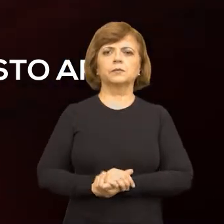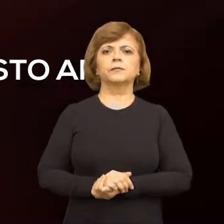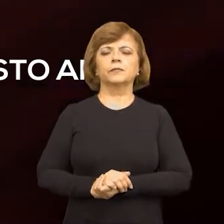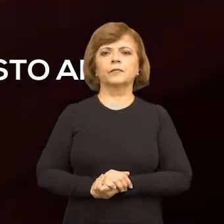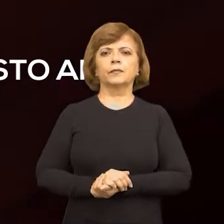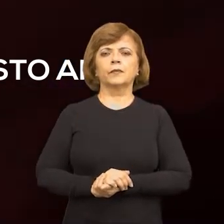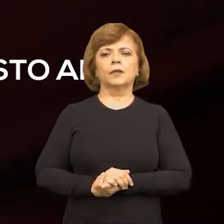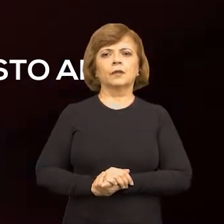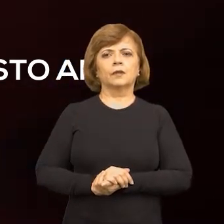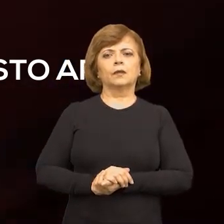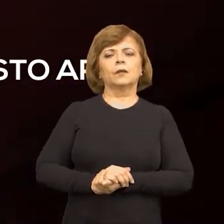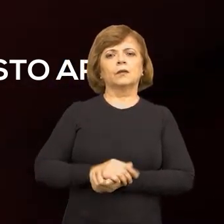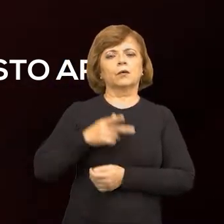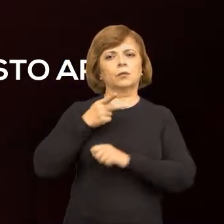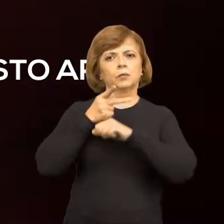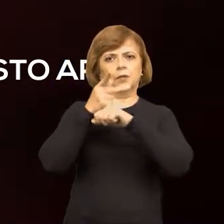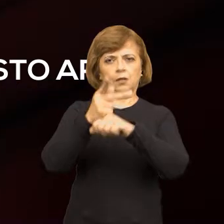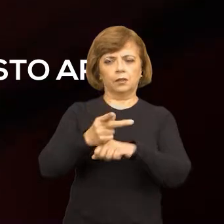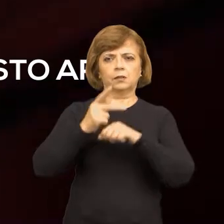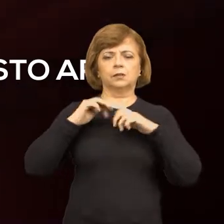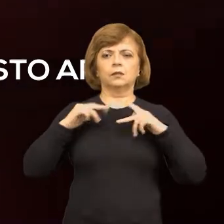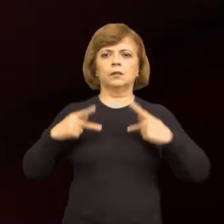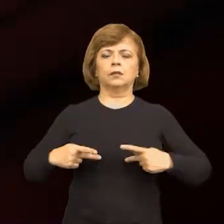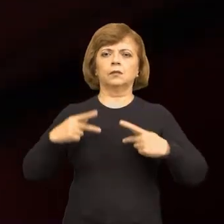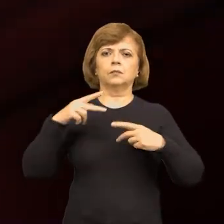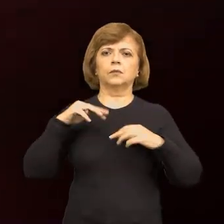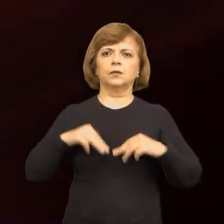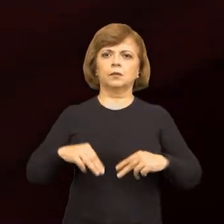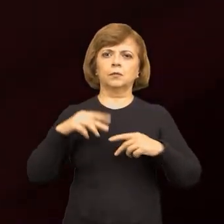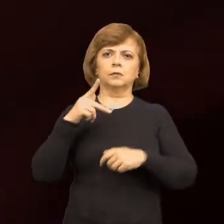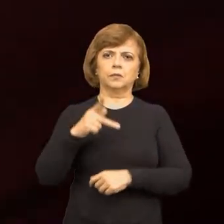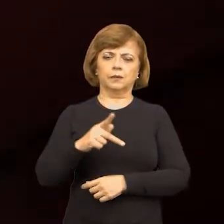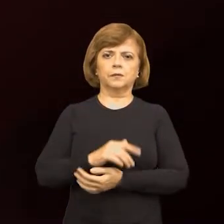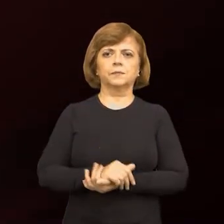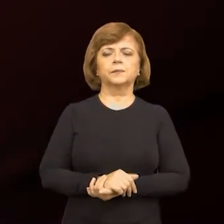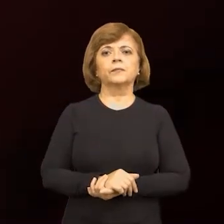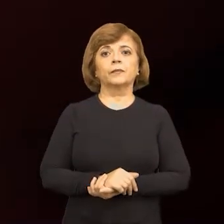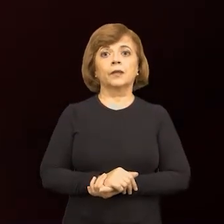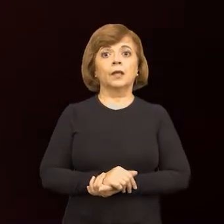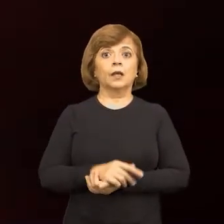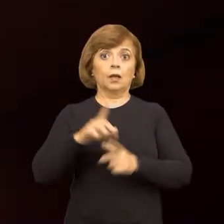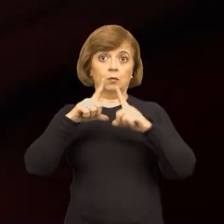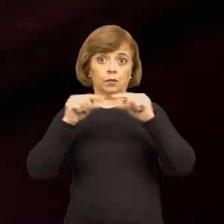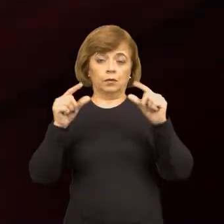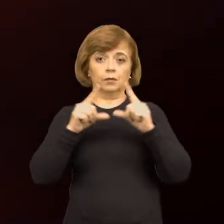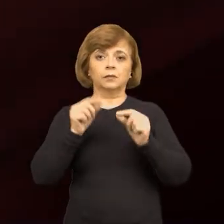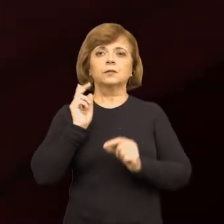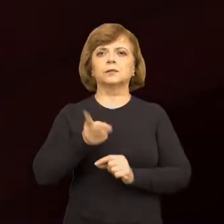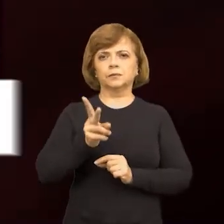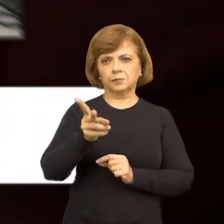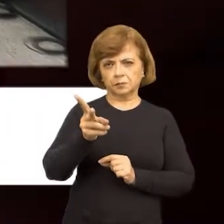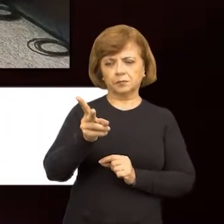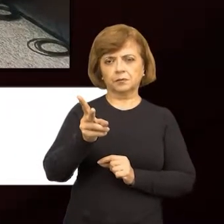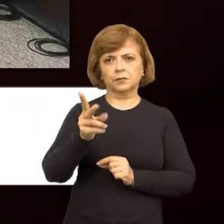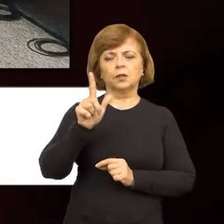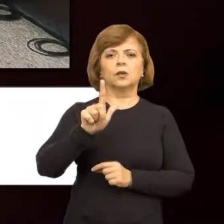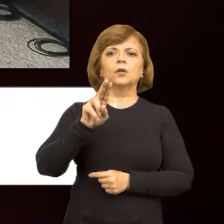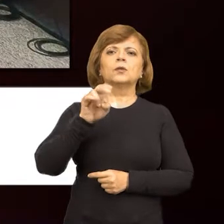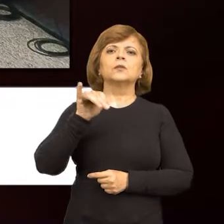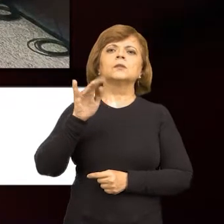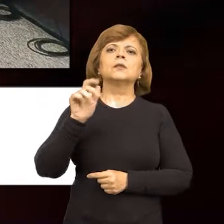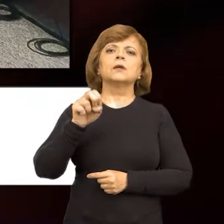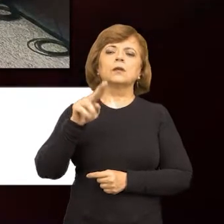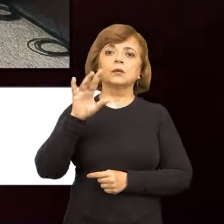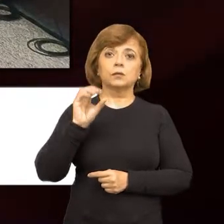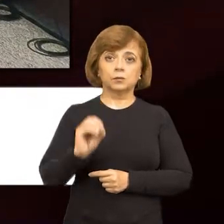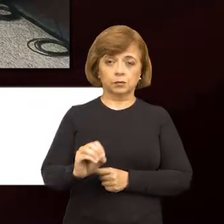Destacou o presidente do CNMP. Ainda em Brasília, Luciano Matos participou como